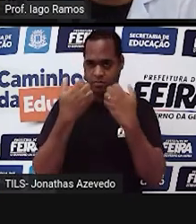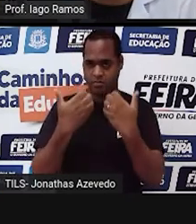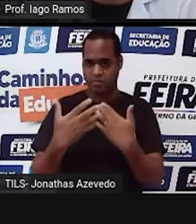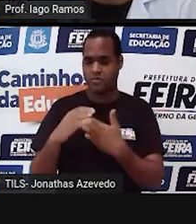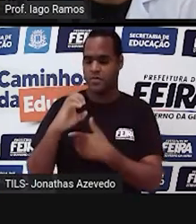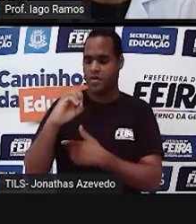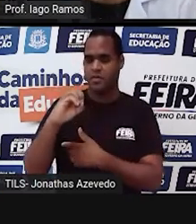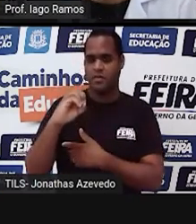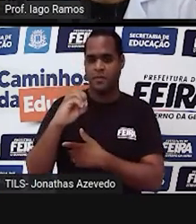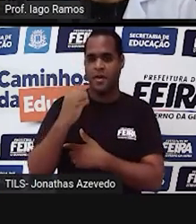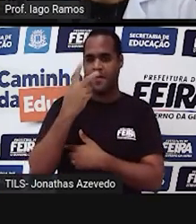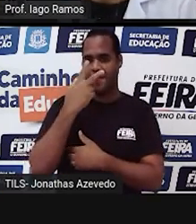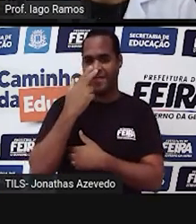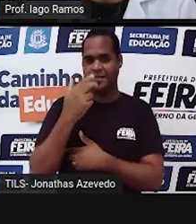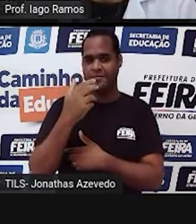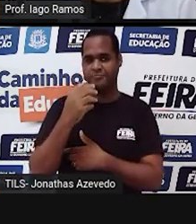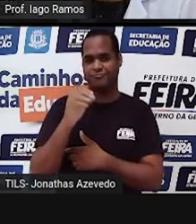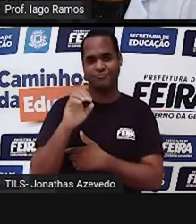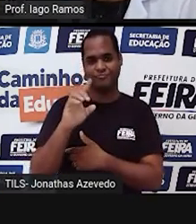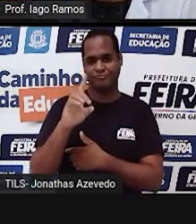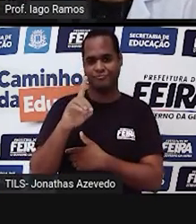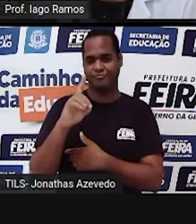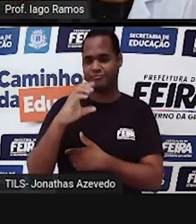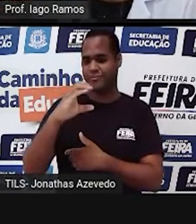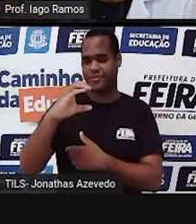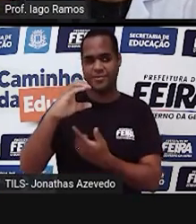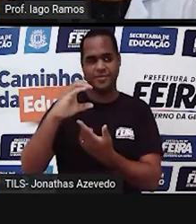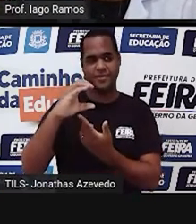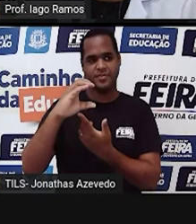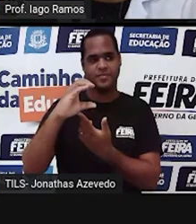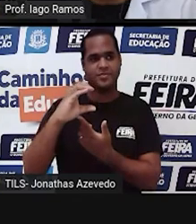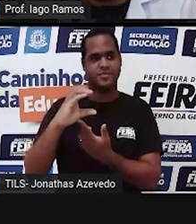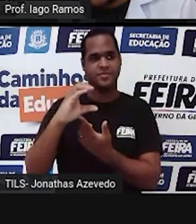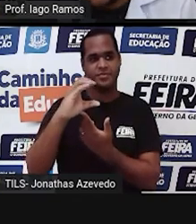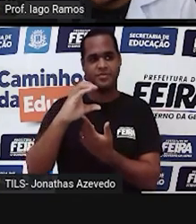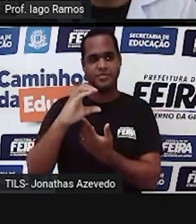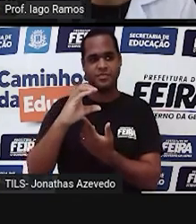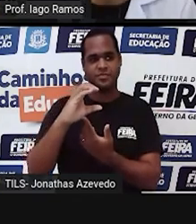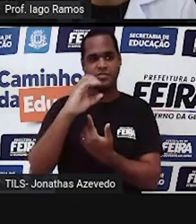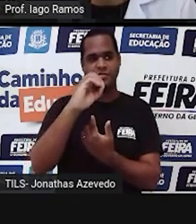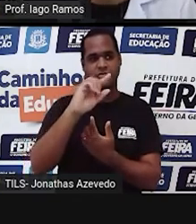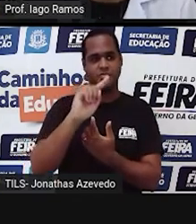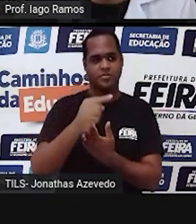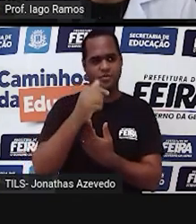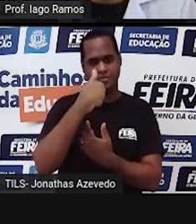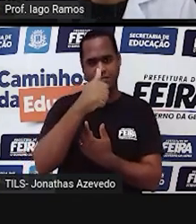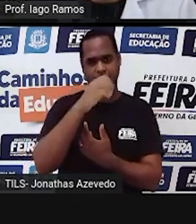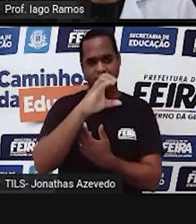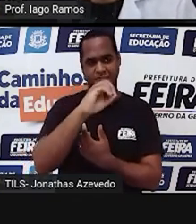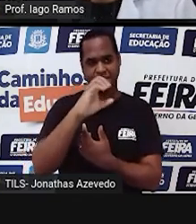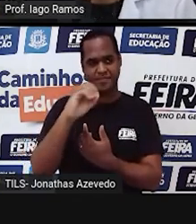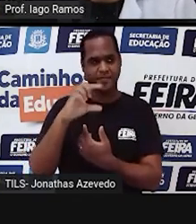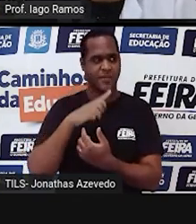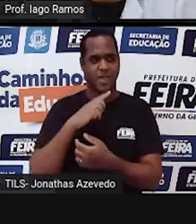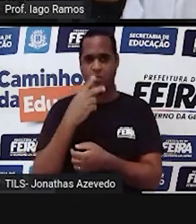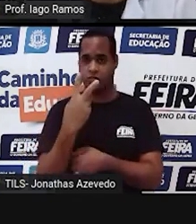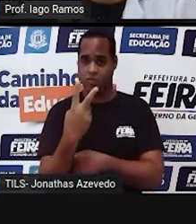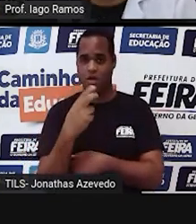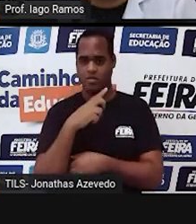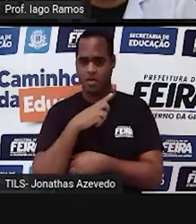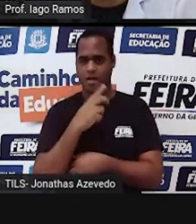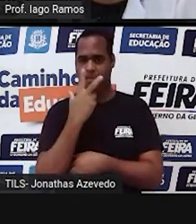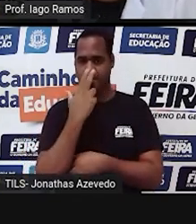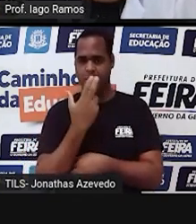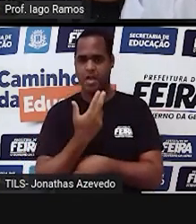posição das centenas. Né? São 0 vezes 100. Ó. E o 2 ali está ocupando a